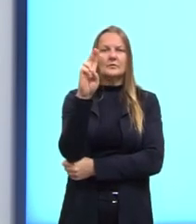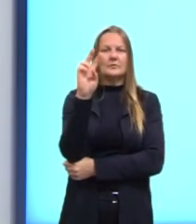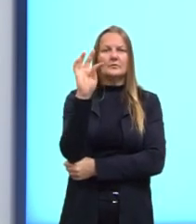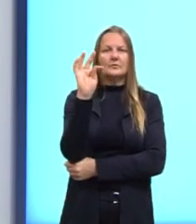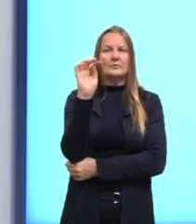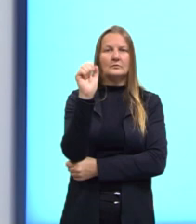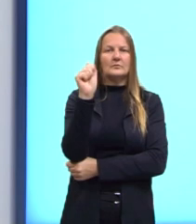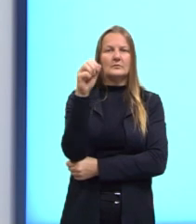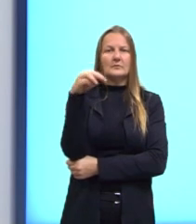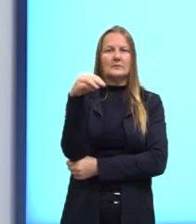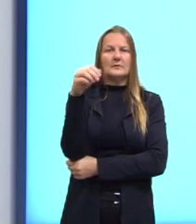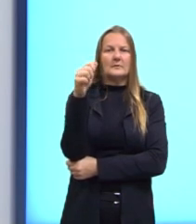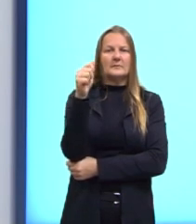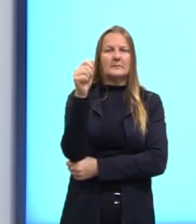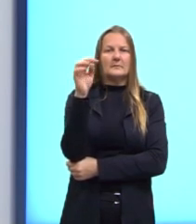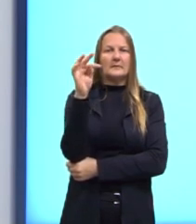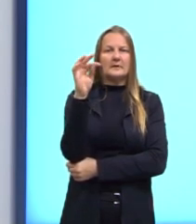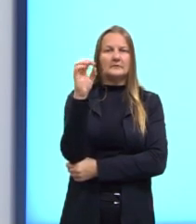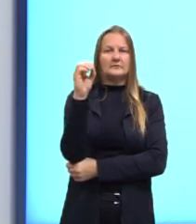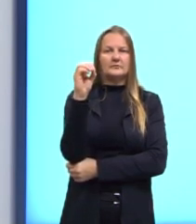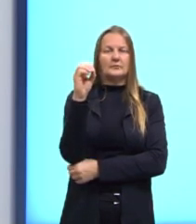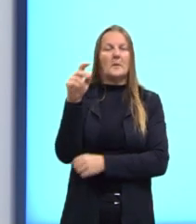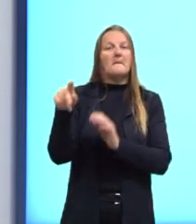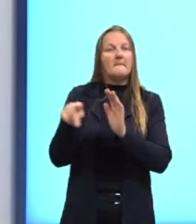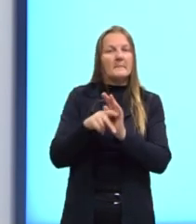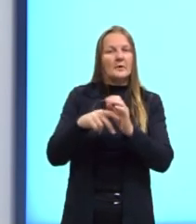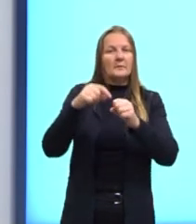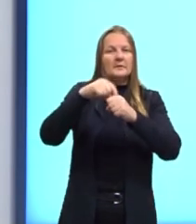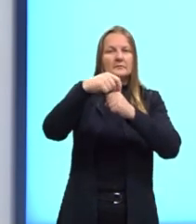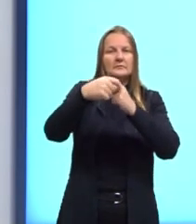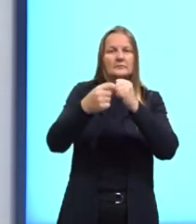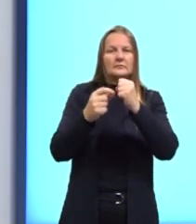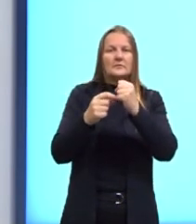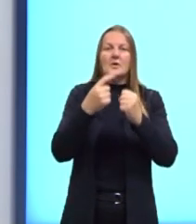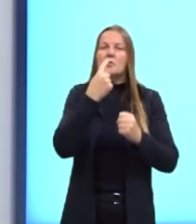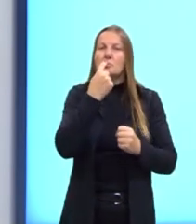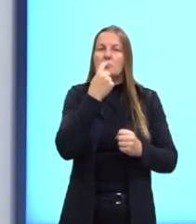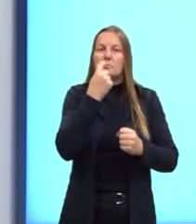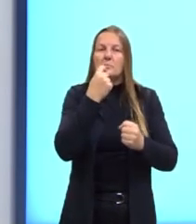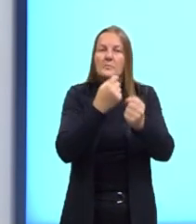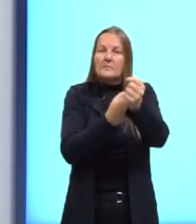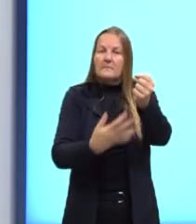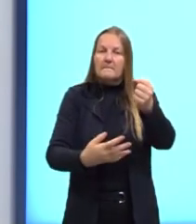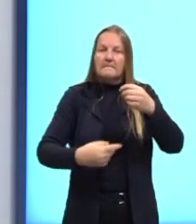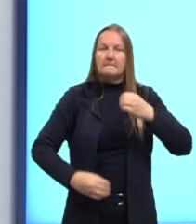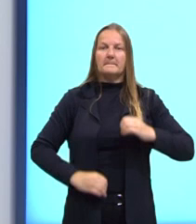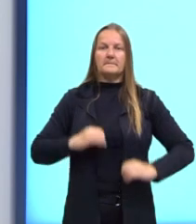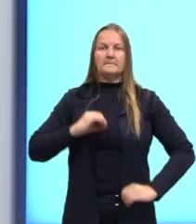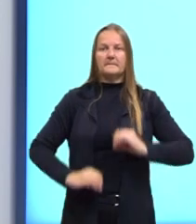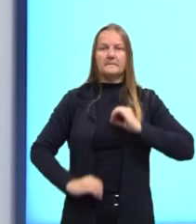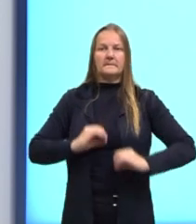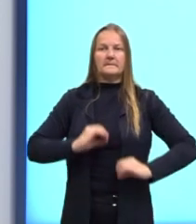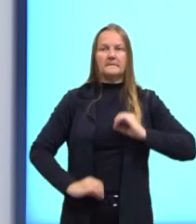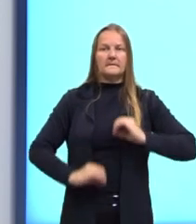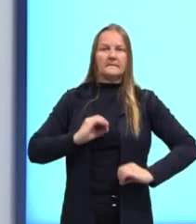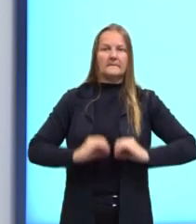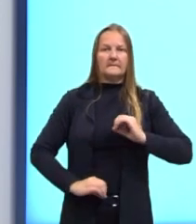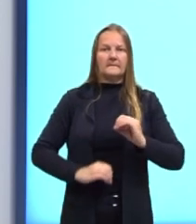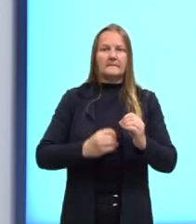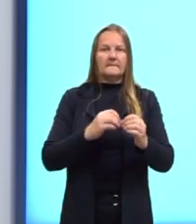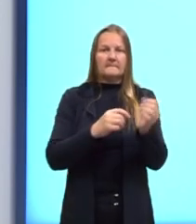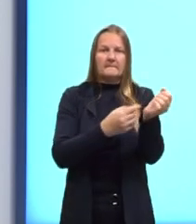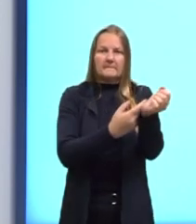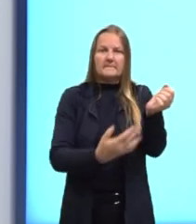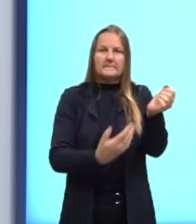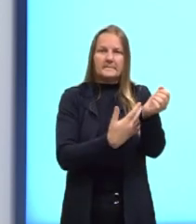que é uma molécula lá que vai estar presente na hemácia, uma célula sanguínea. Essa célula, então, a hemácia, ela é